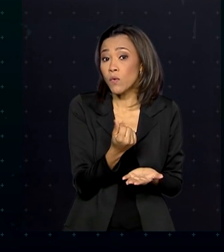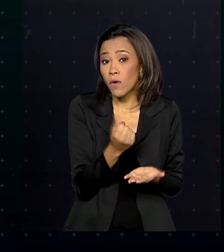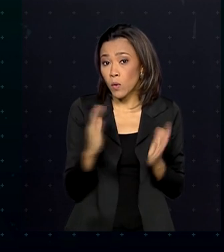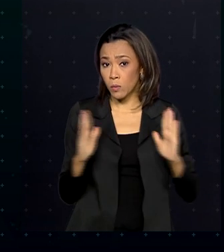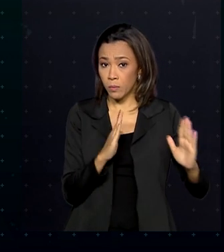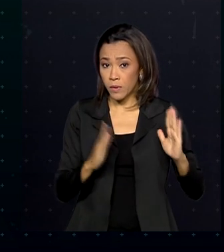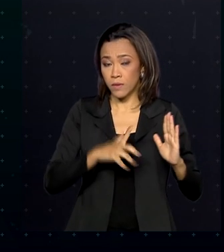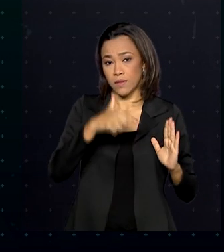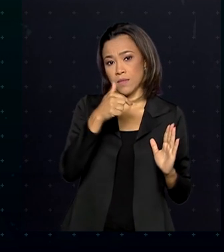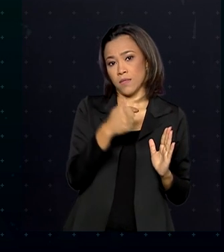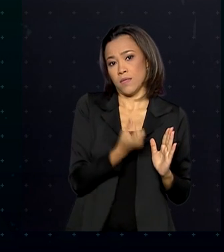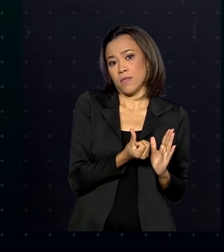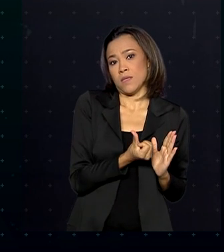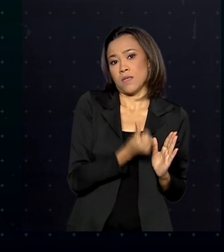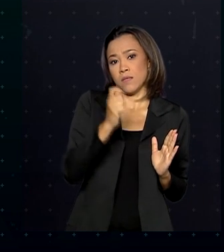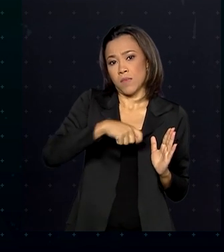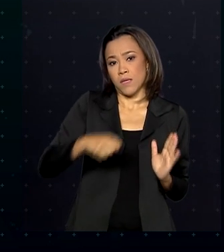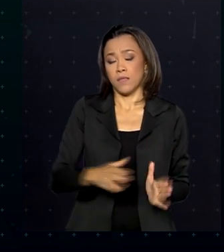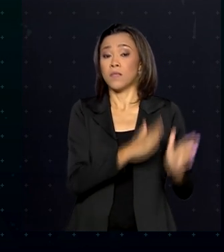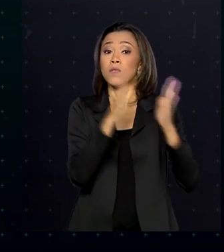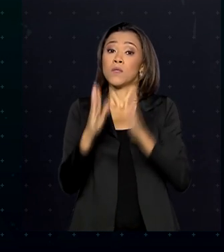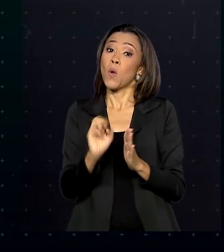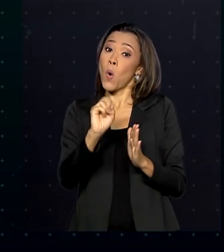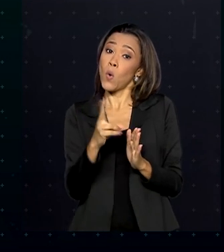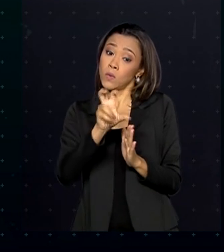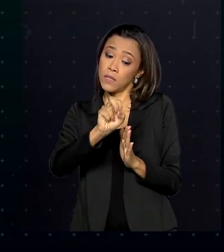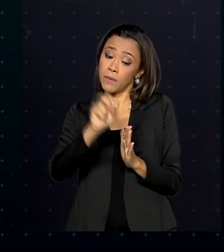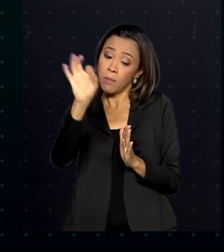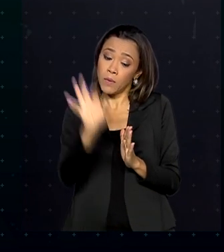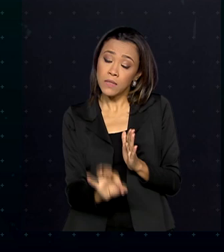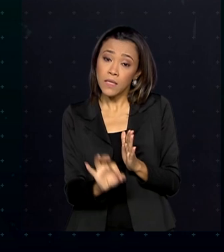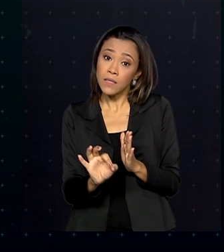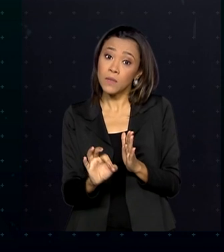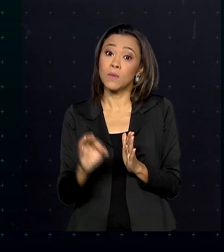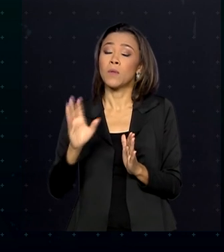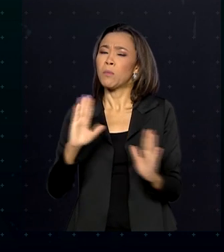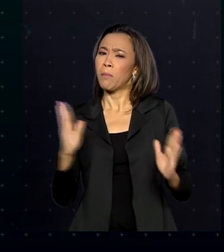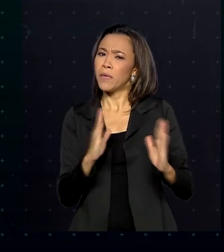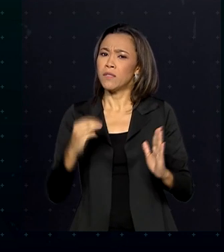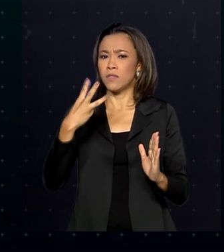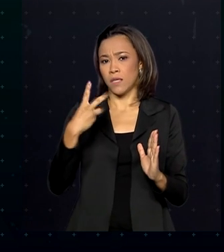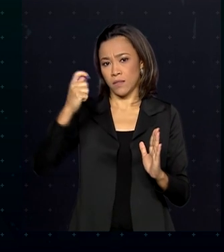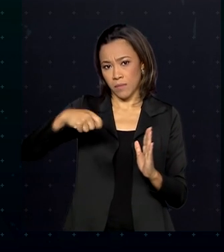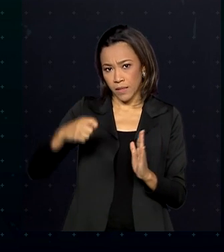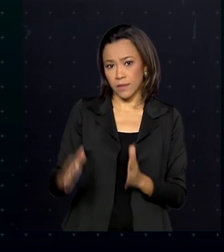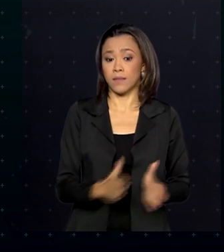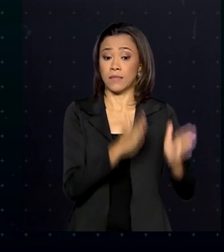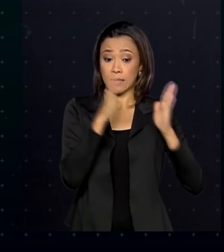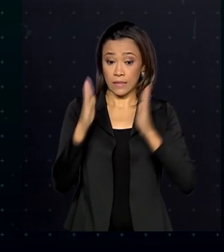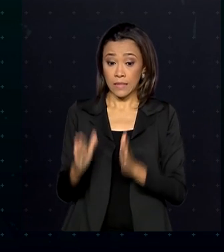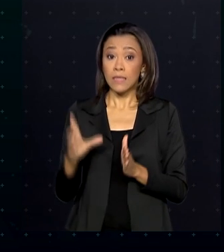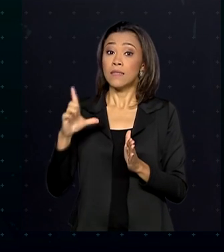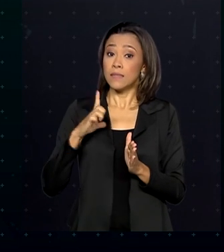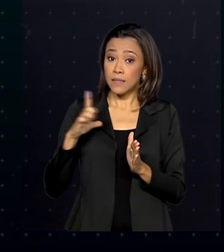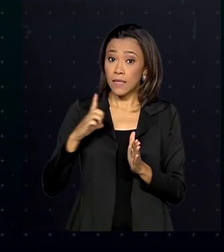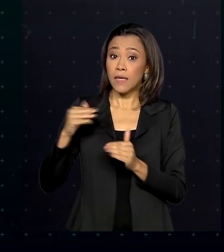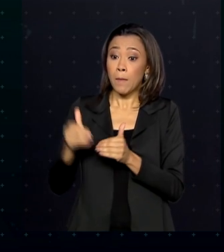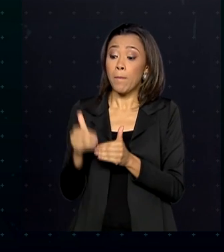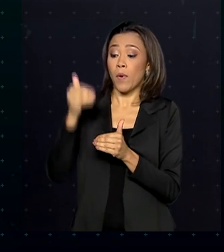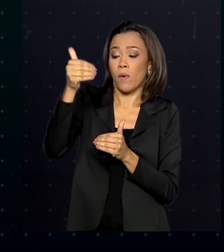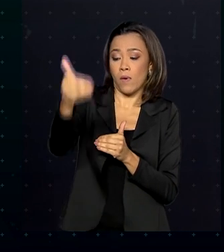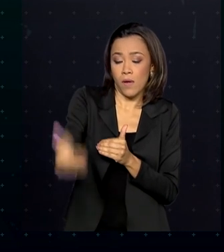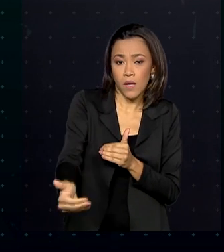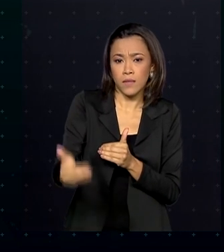seis meses ou pagar 50% da parcela pelo período de três meses. Também haverá prorrogação da